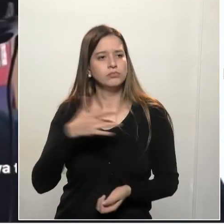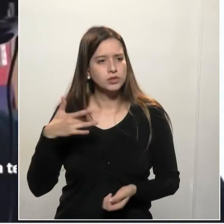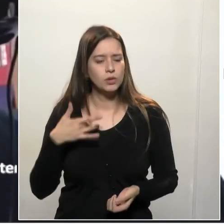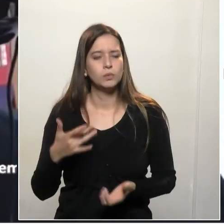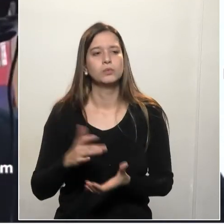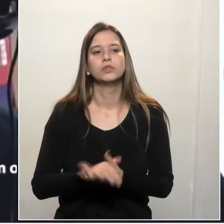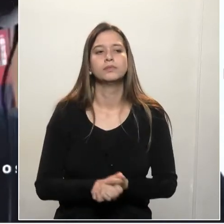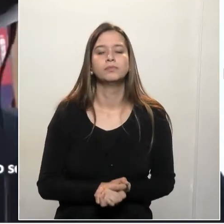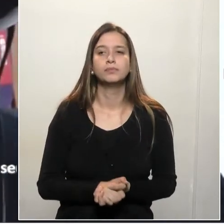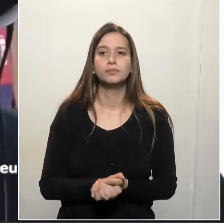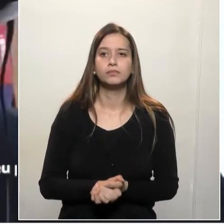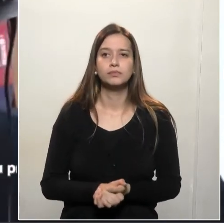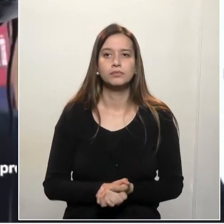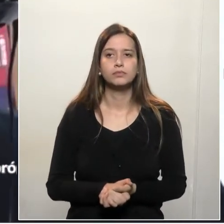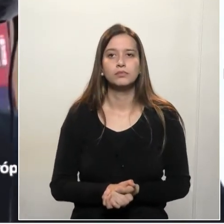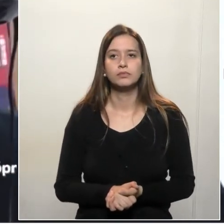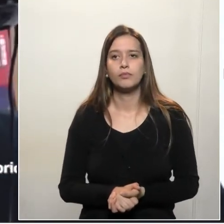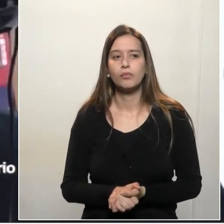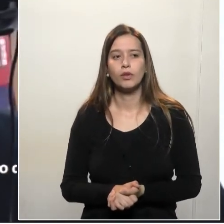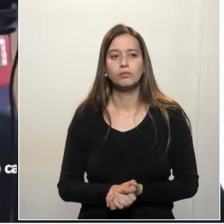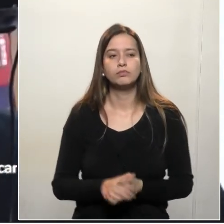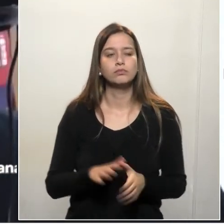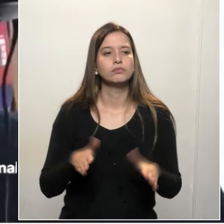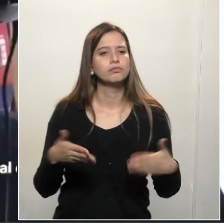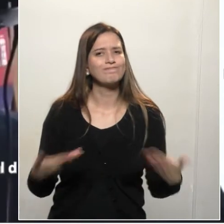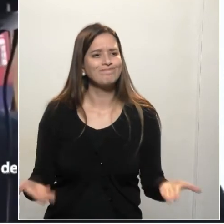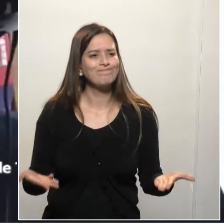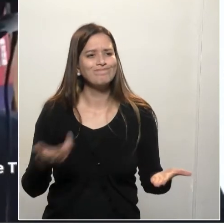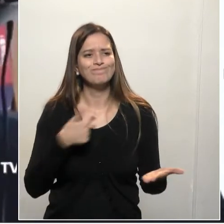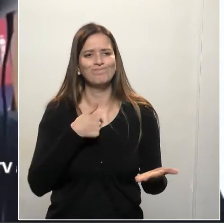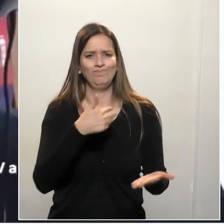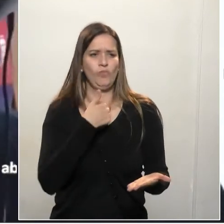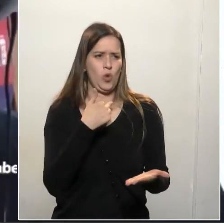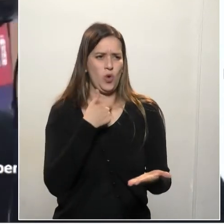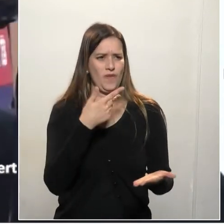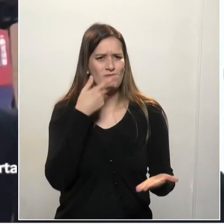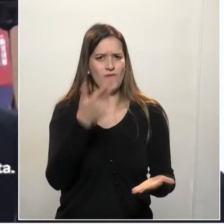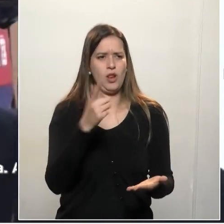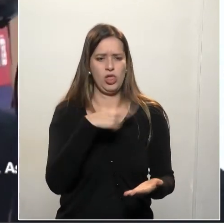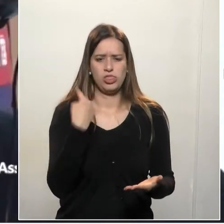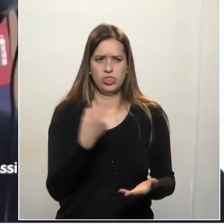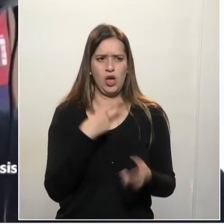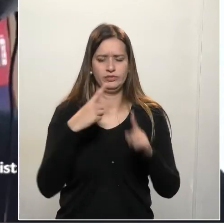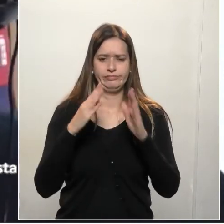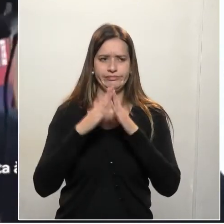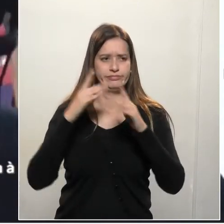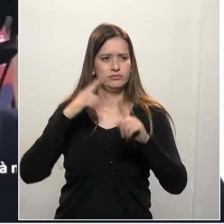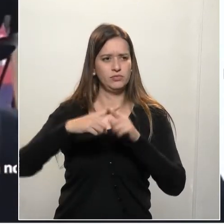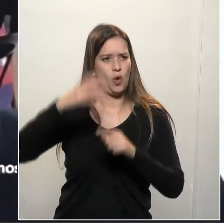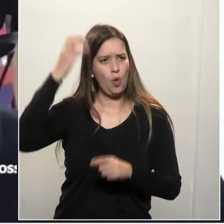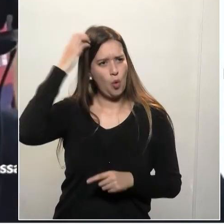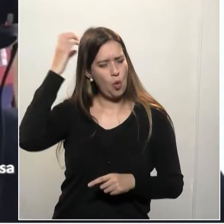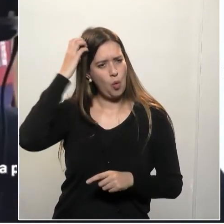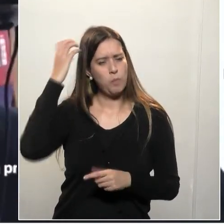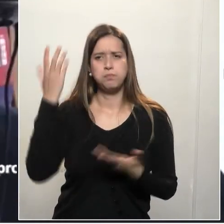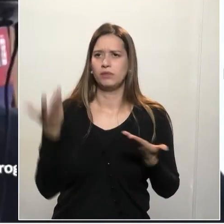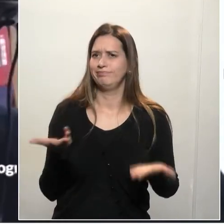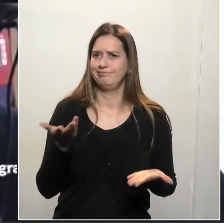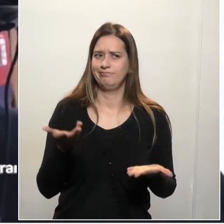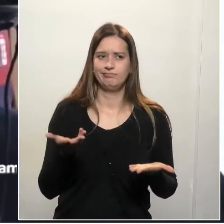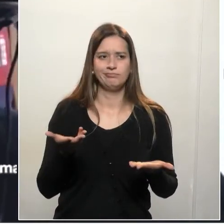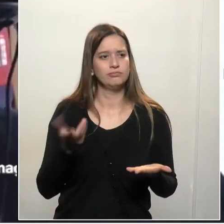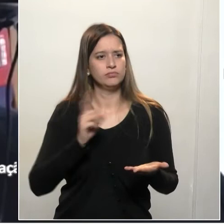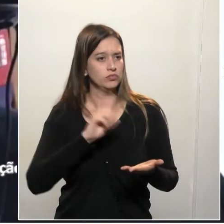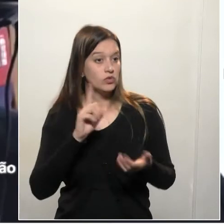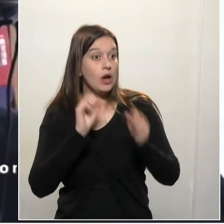Ora, então não dá para responsabilizar as igrejas. Quanto aos transportes coletivos, boa